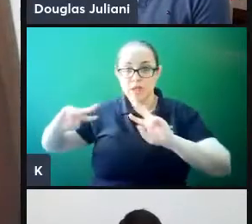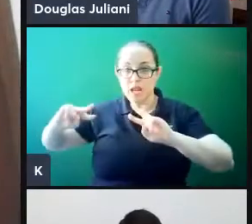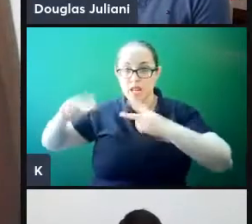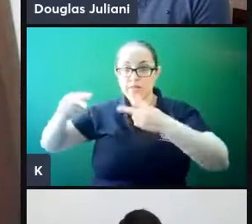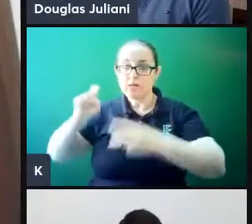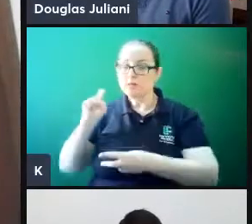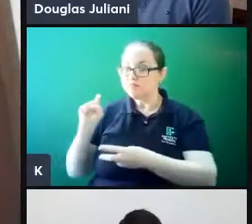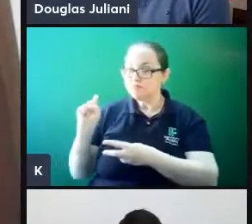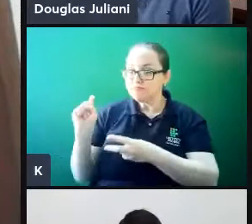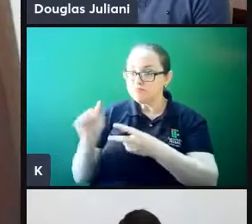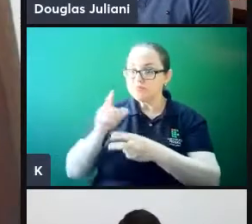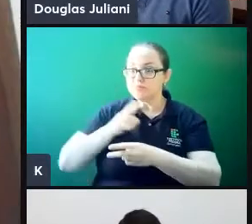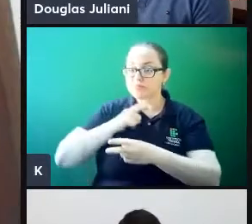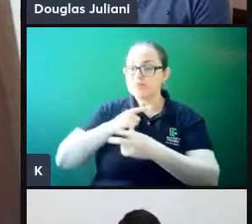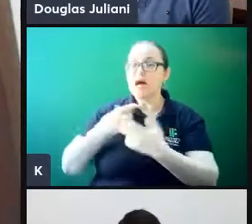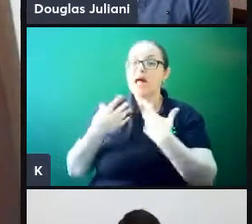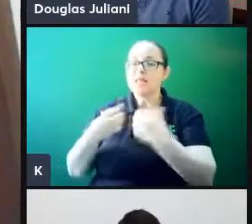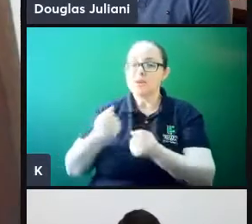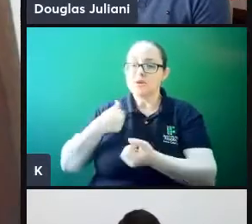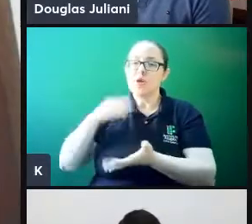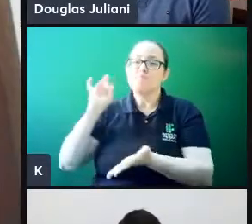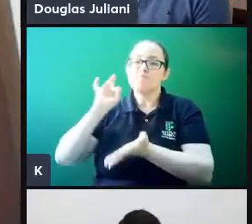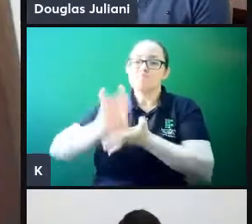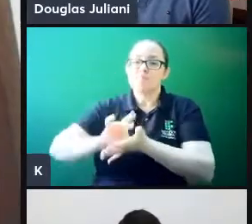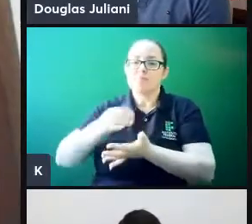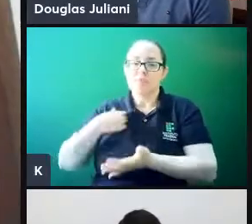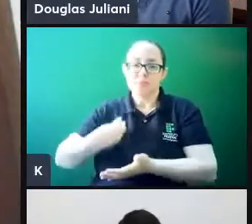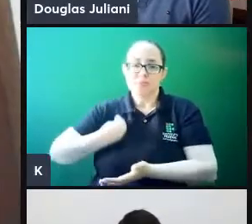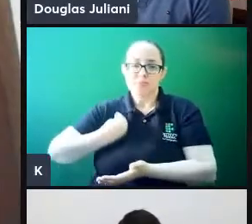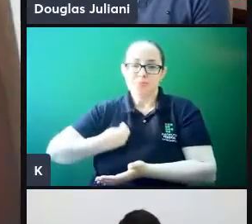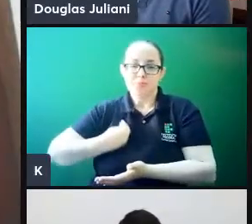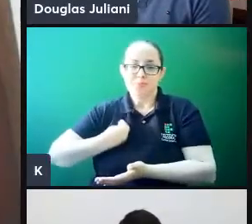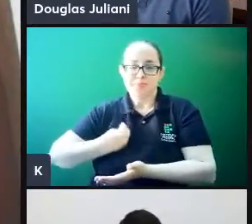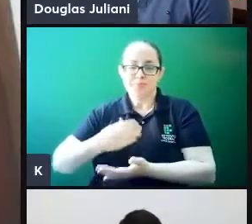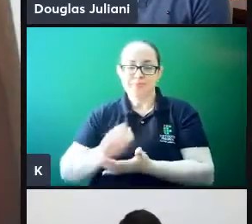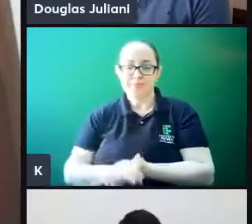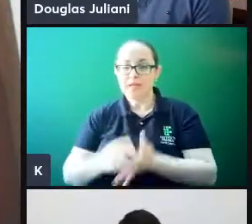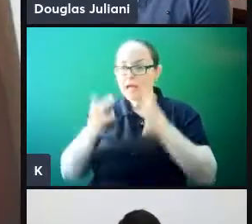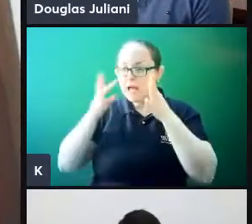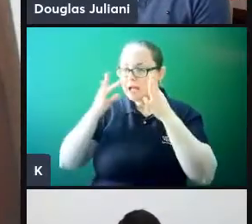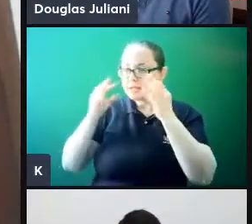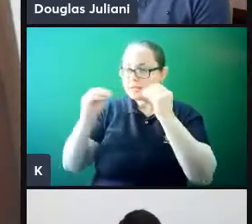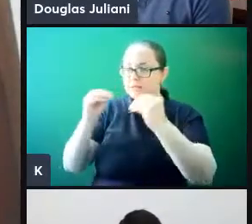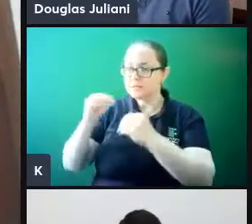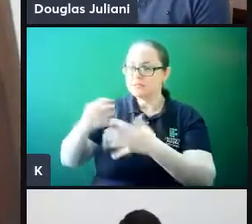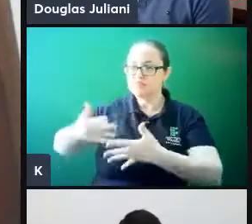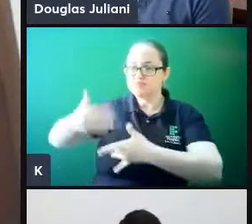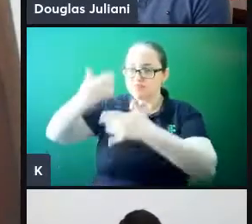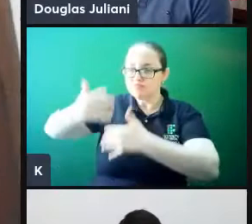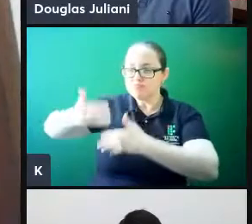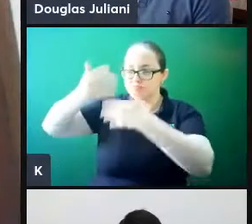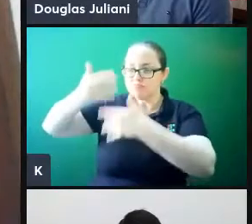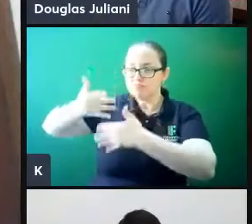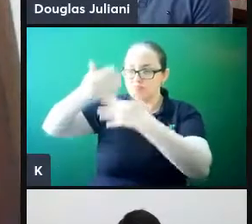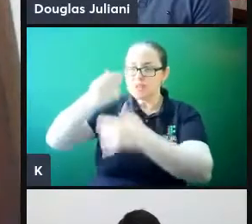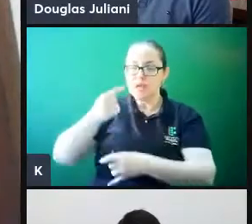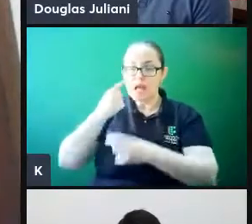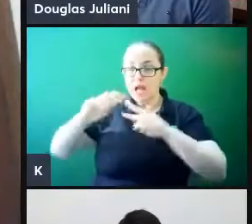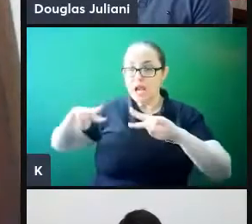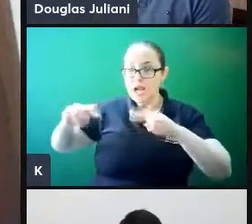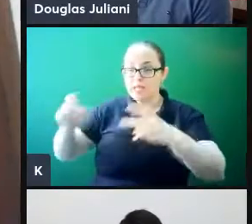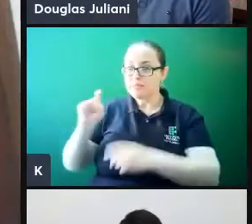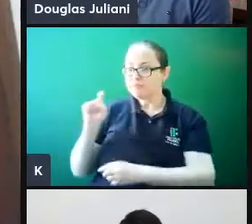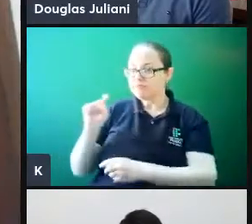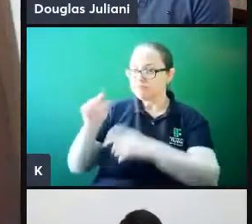participação efetiva, então, nessa palestra. Então, não esqueça de ficar atento ali no chat. Quando aparecer o link, abre o link e só